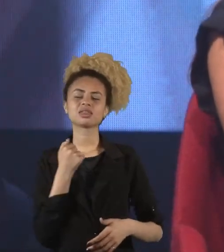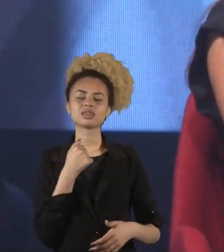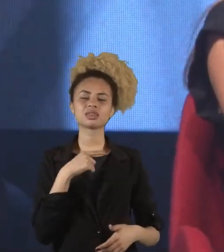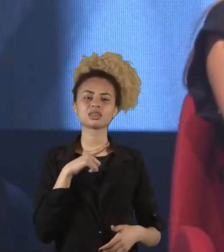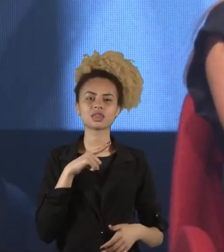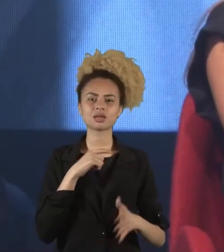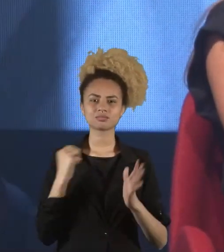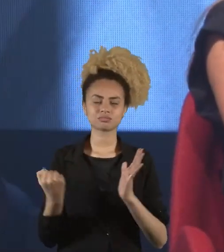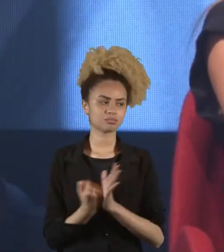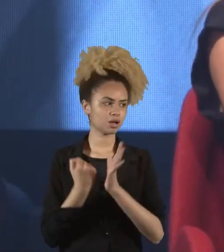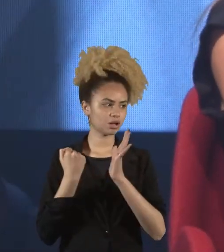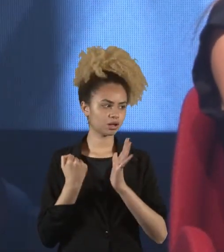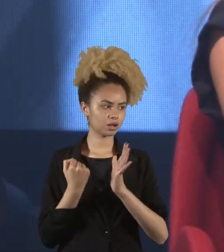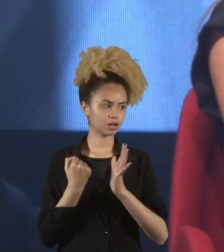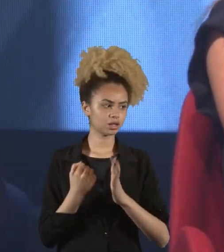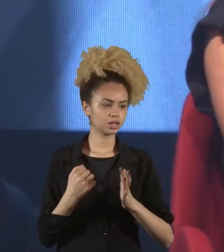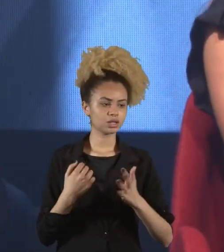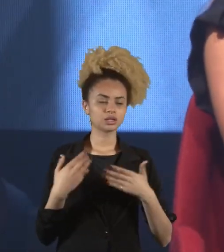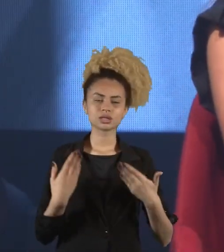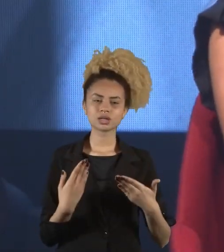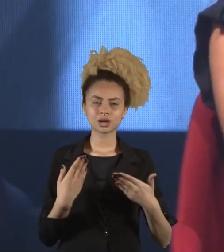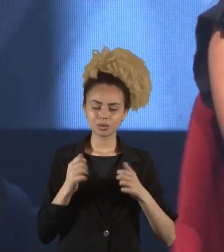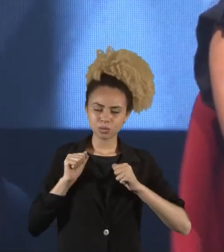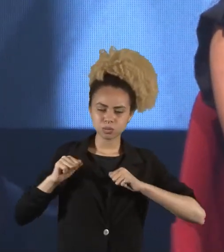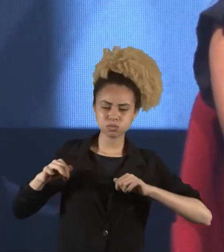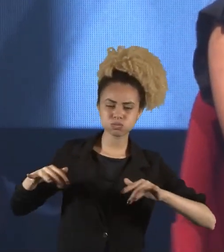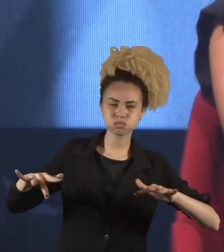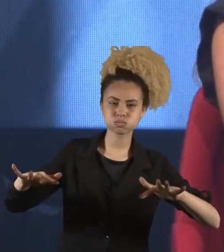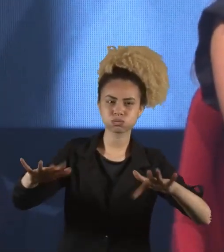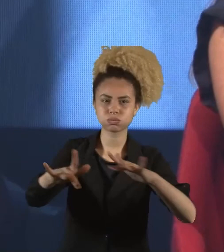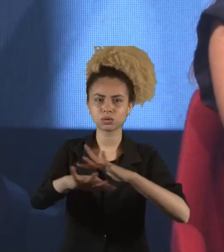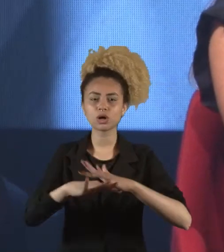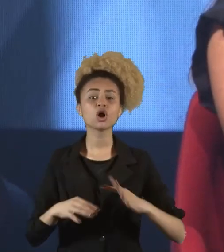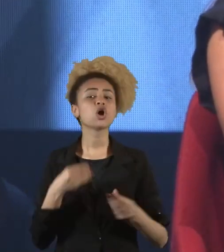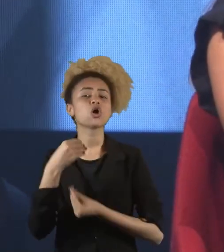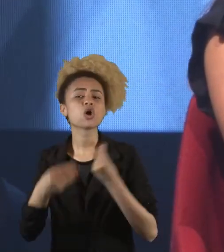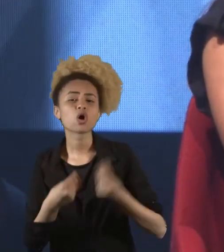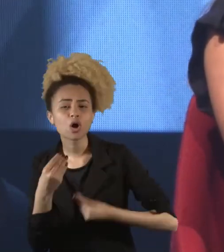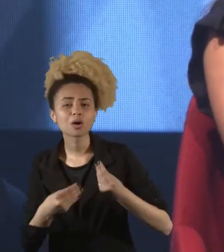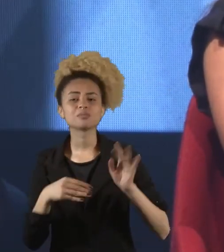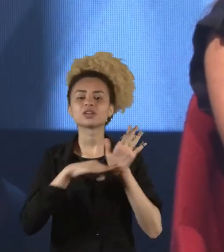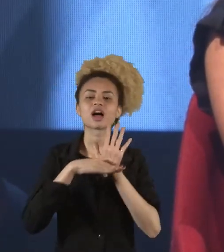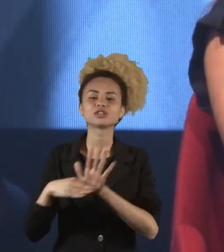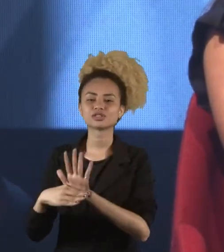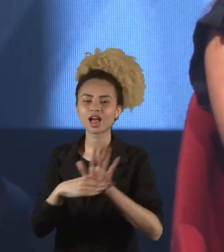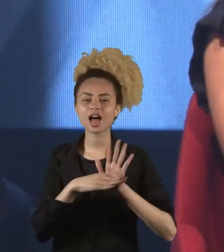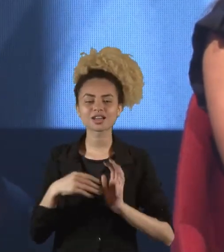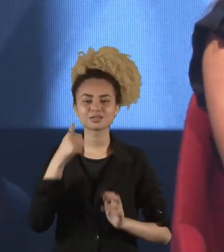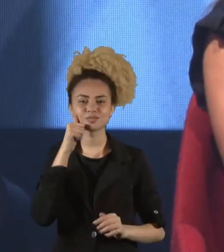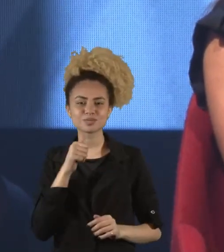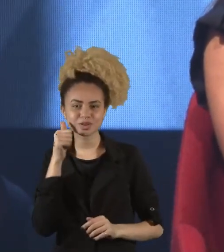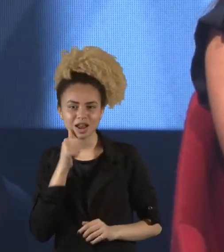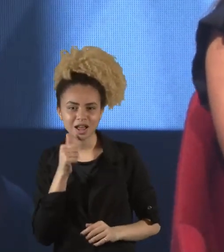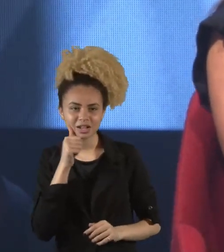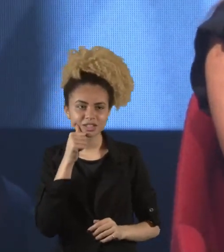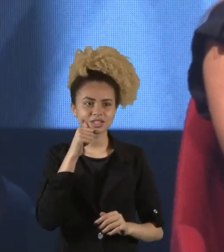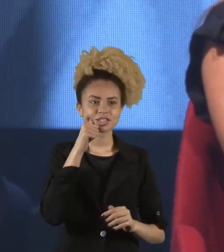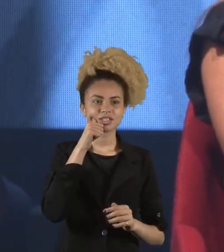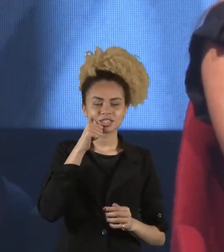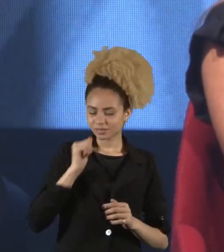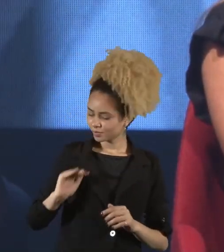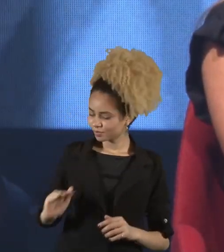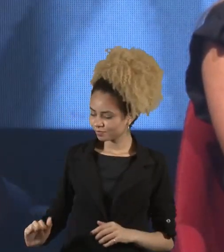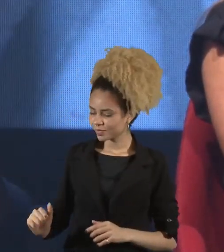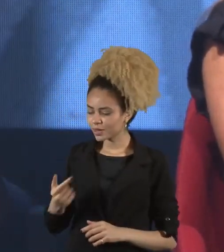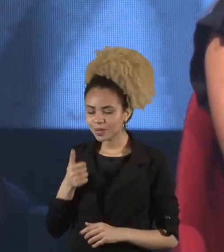lares brasileiros. Então, em alcance gigantesco. E como podemos ajudar as mulheres? Começa desde as